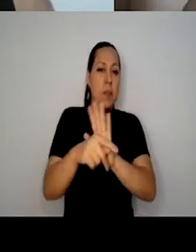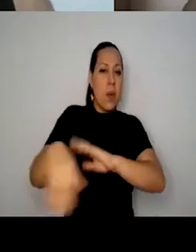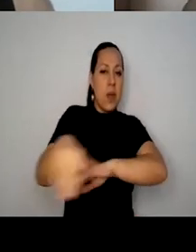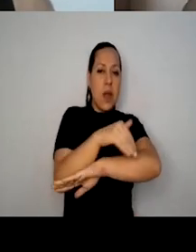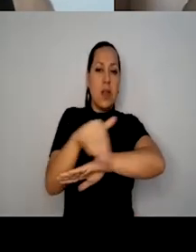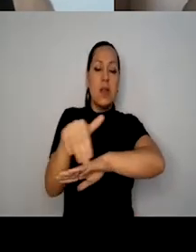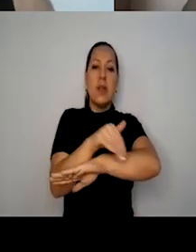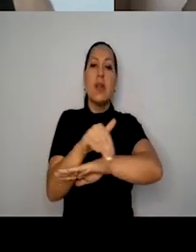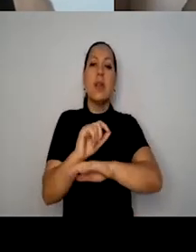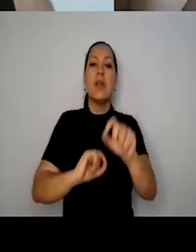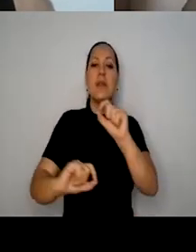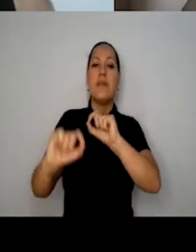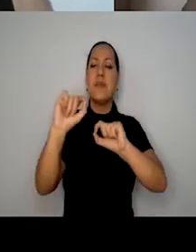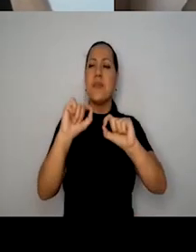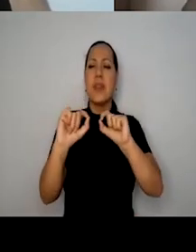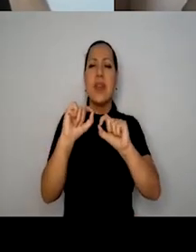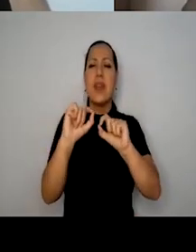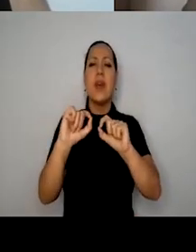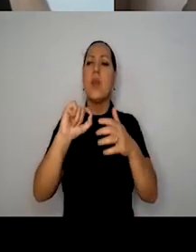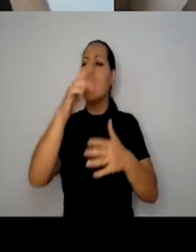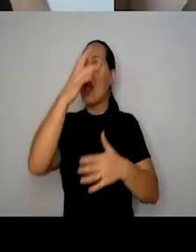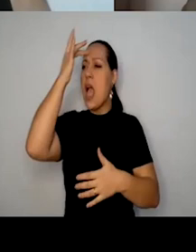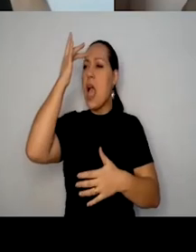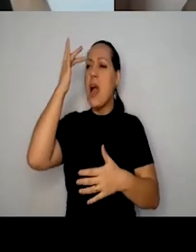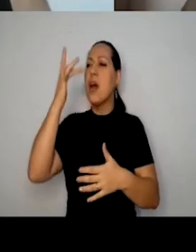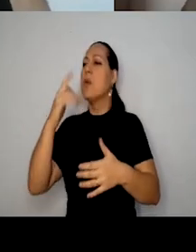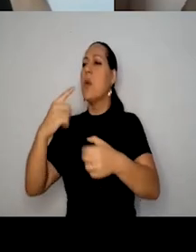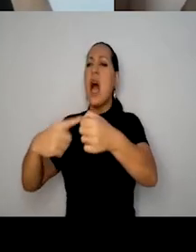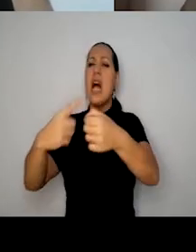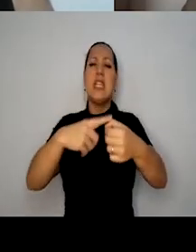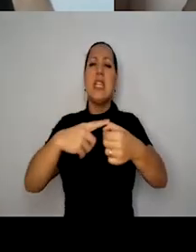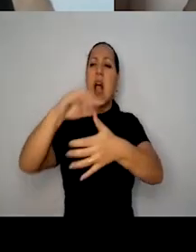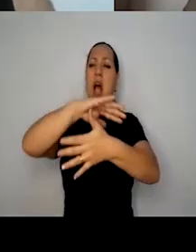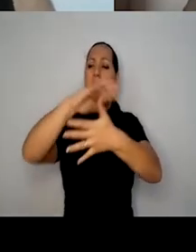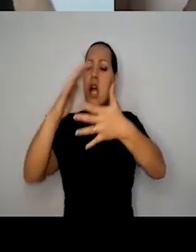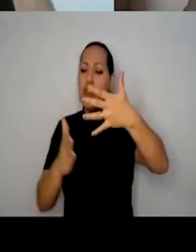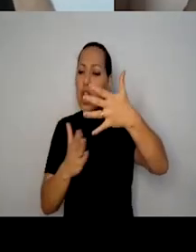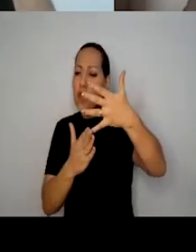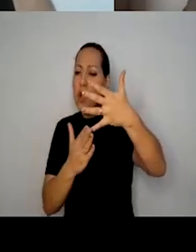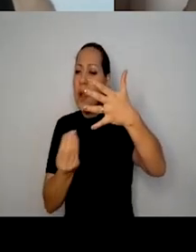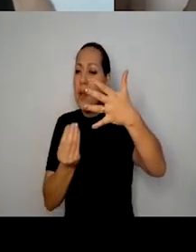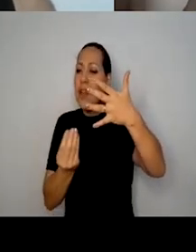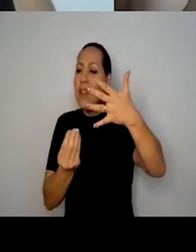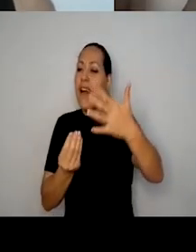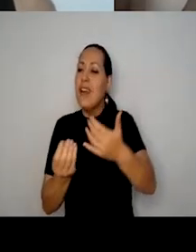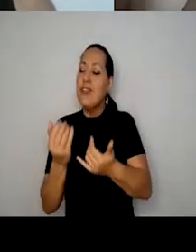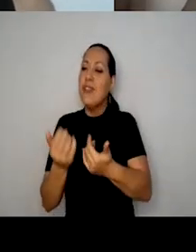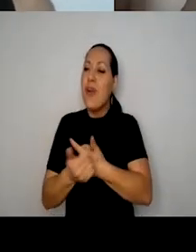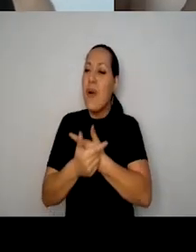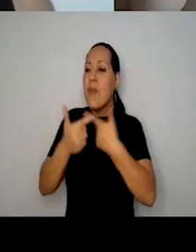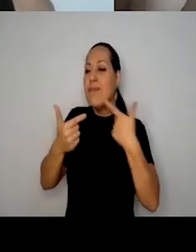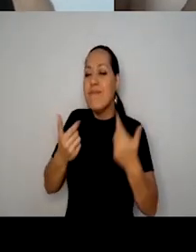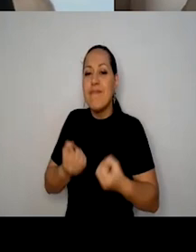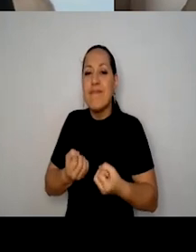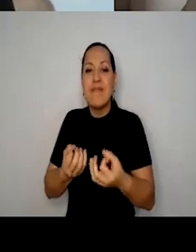vulnerabilidade da cidade, como um todo, ela também,